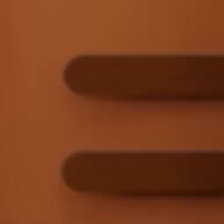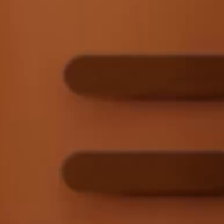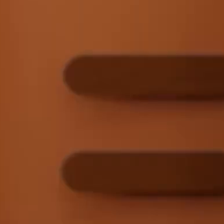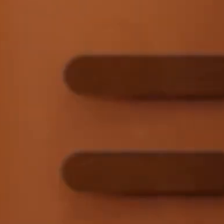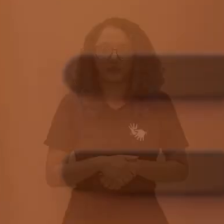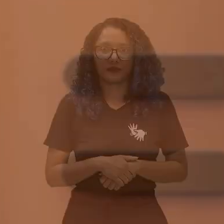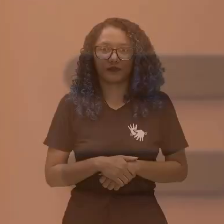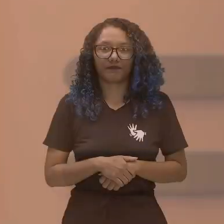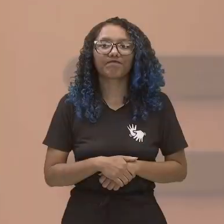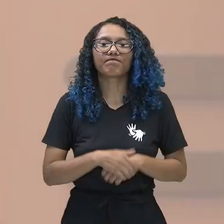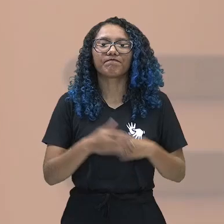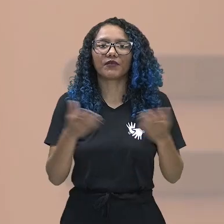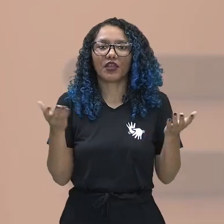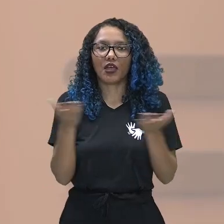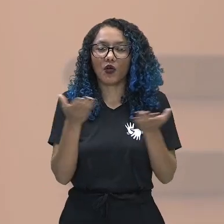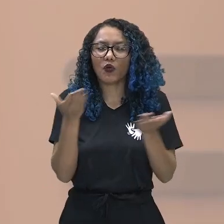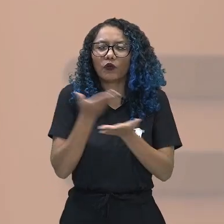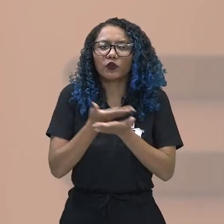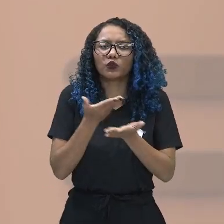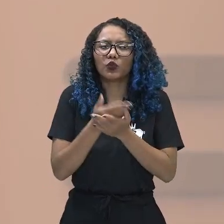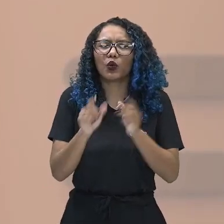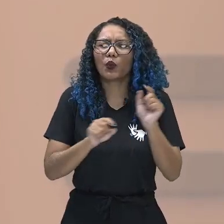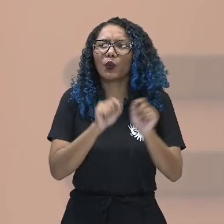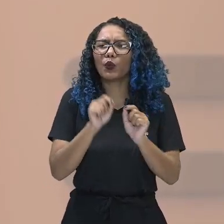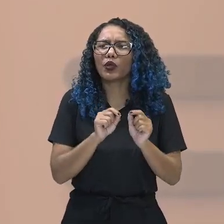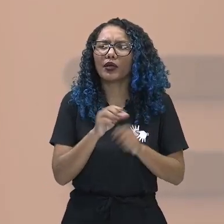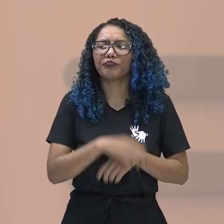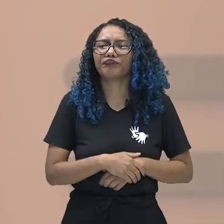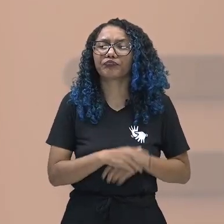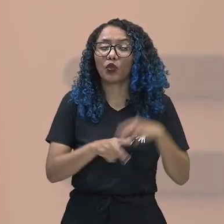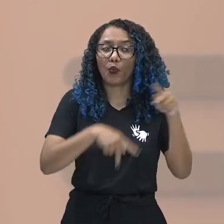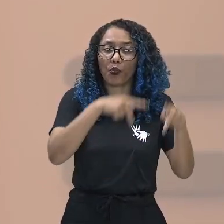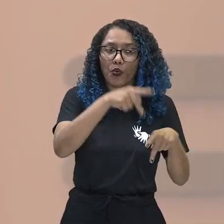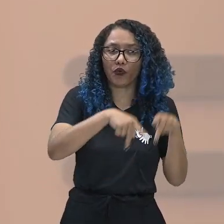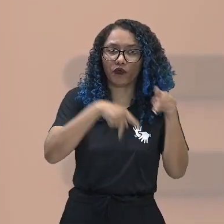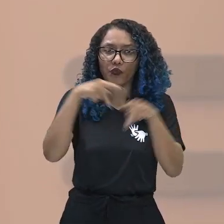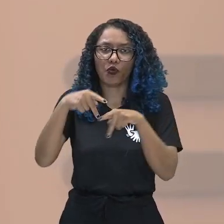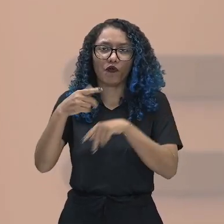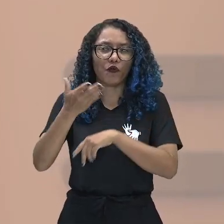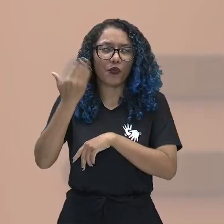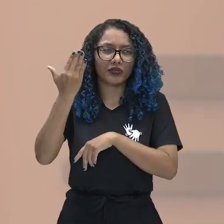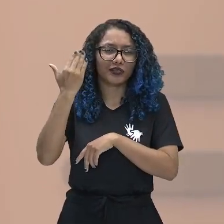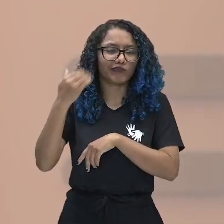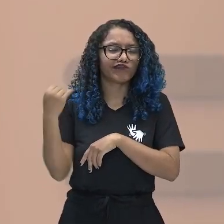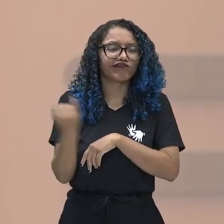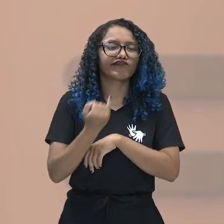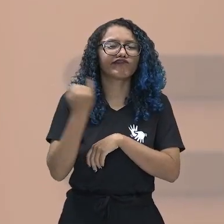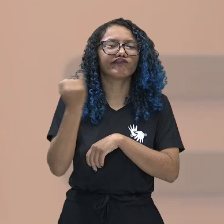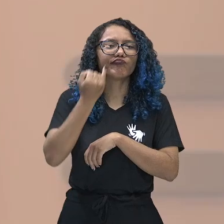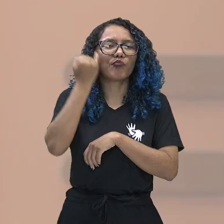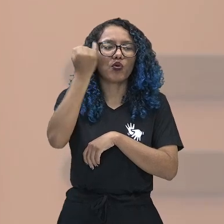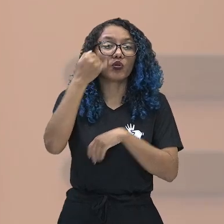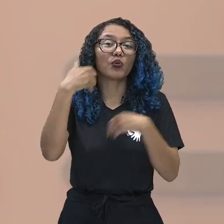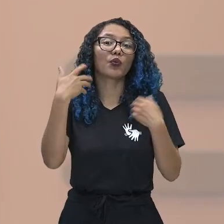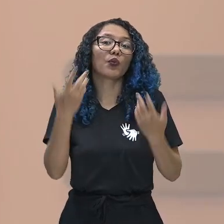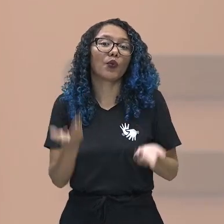Vamos trabalhar então duas civilizações da antiguidade importantíssimas, que são a